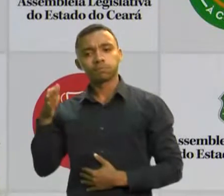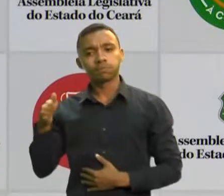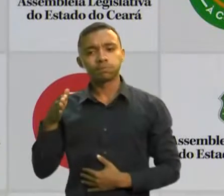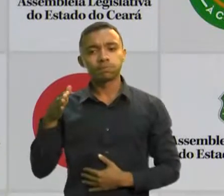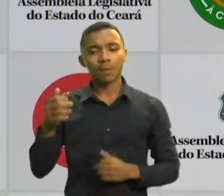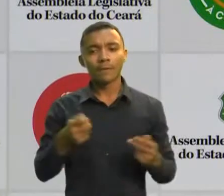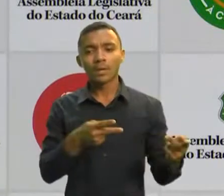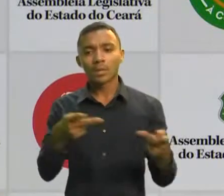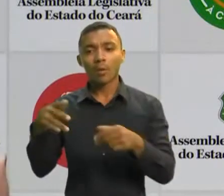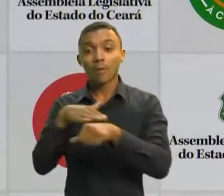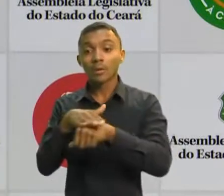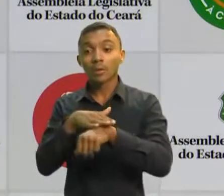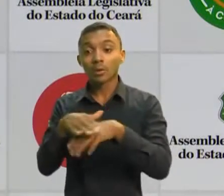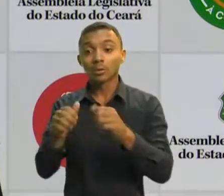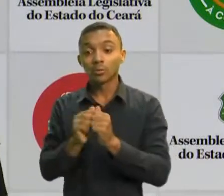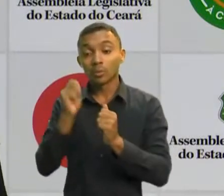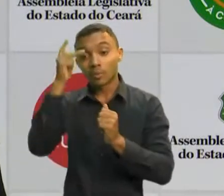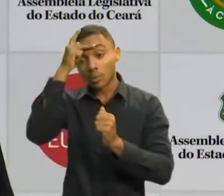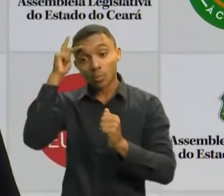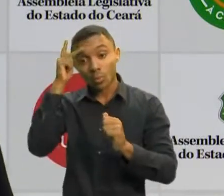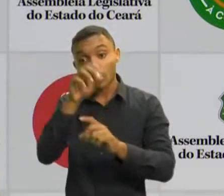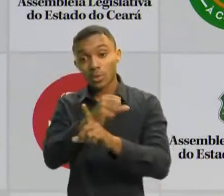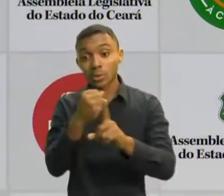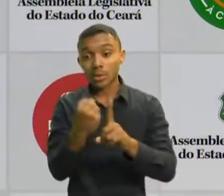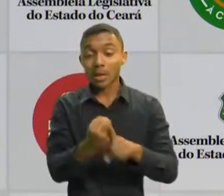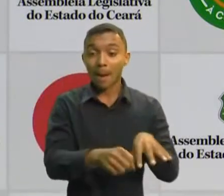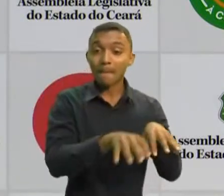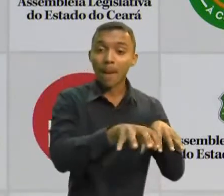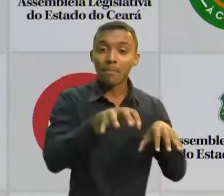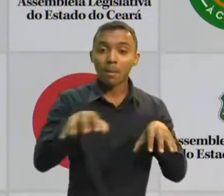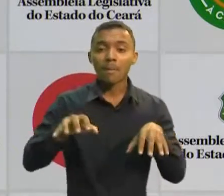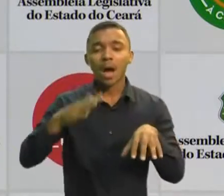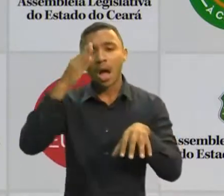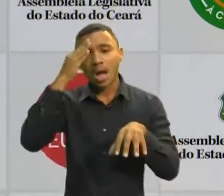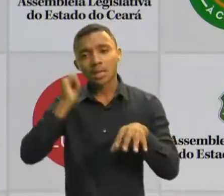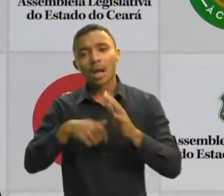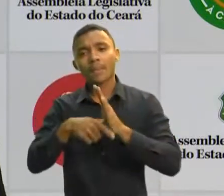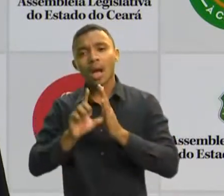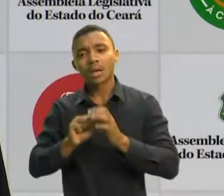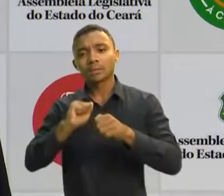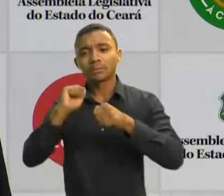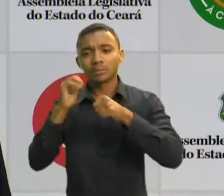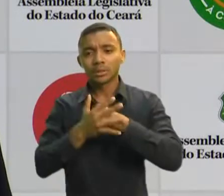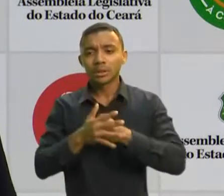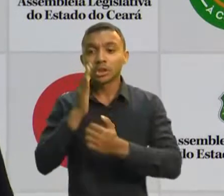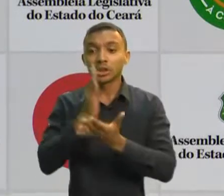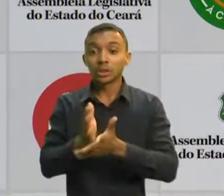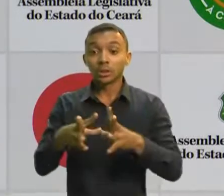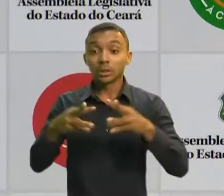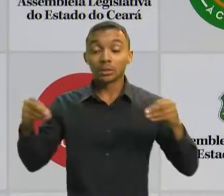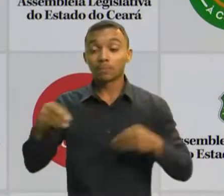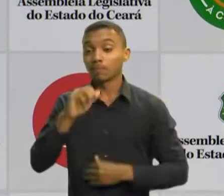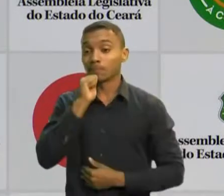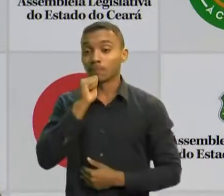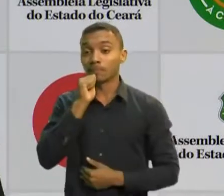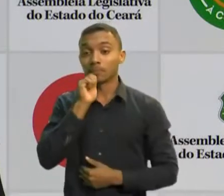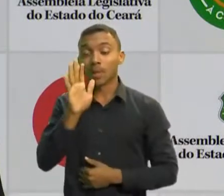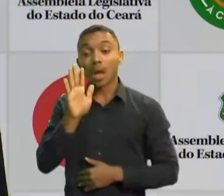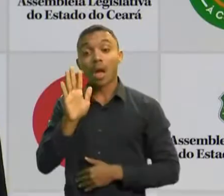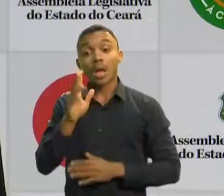a população, tentando essa aproximação, apesar da pandemia não ter terminada, gente está vendo aí que tem que ter todo um cuidado